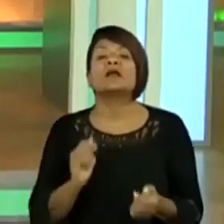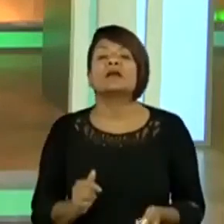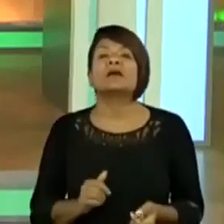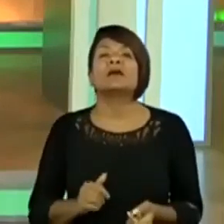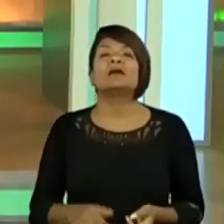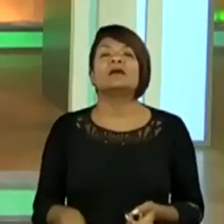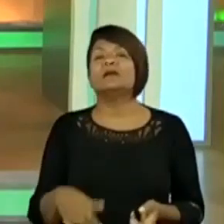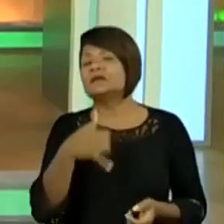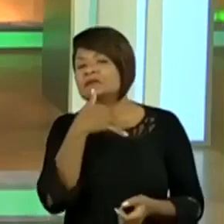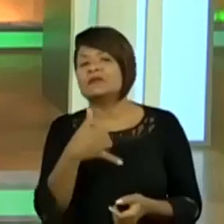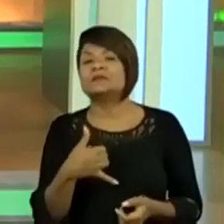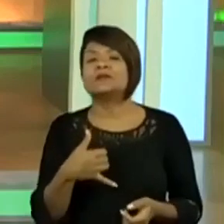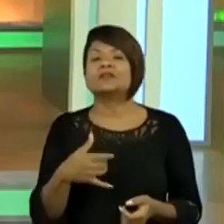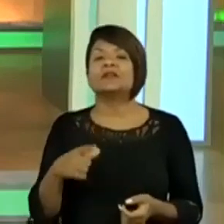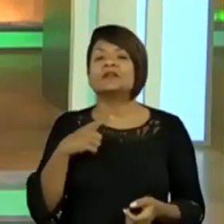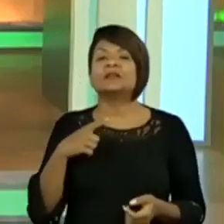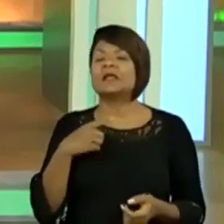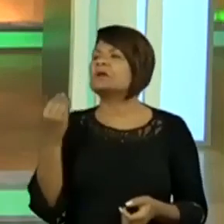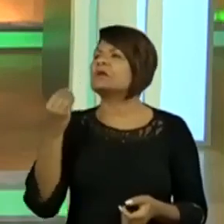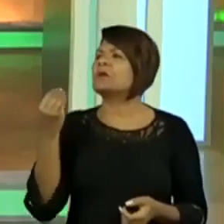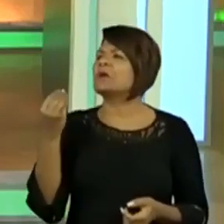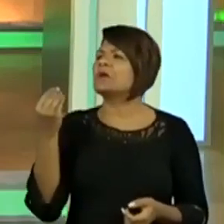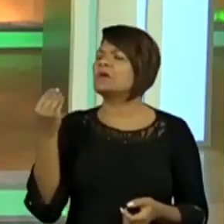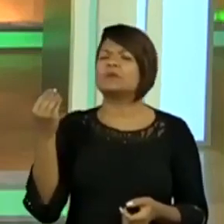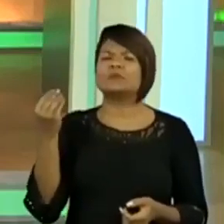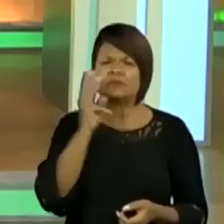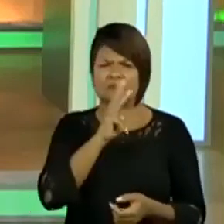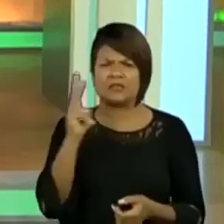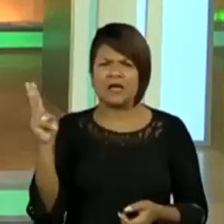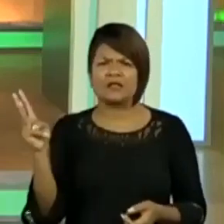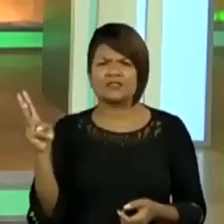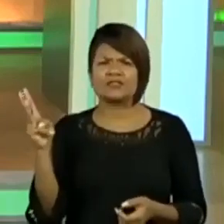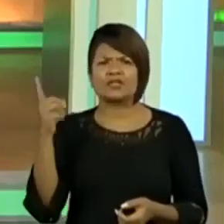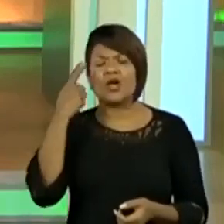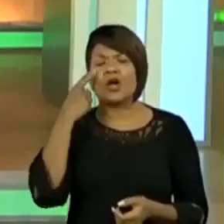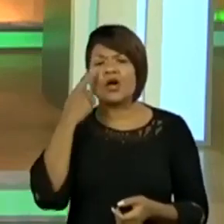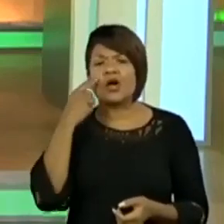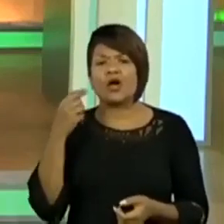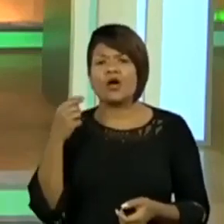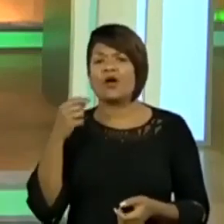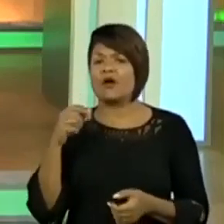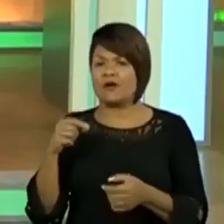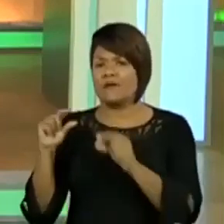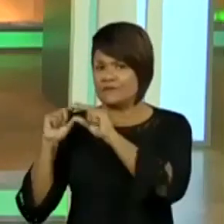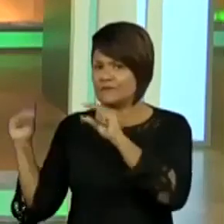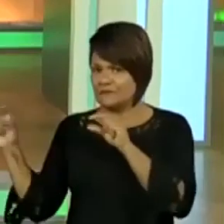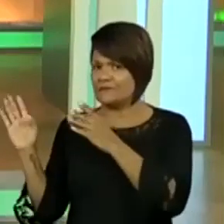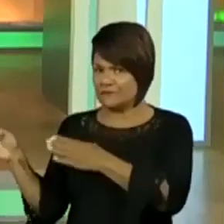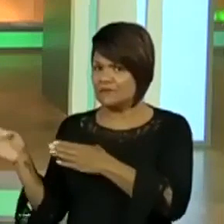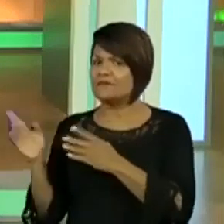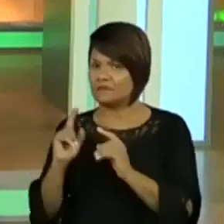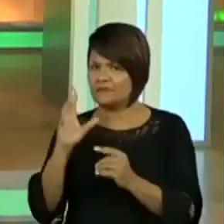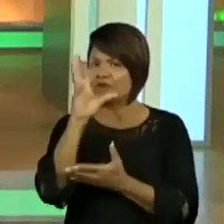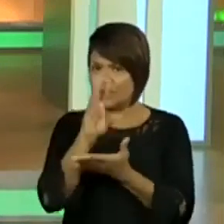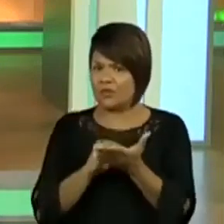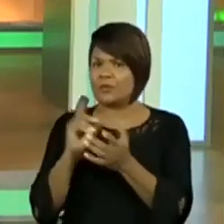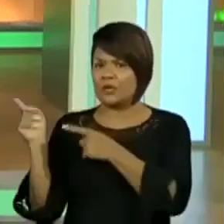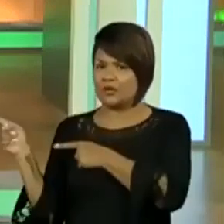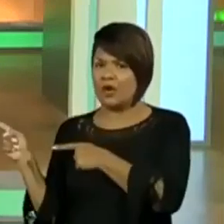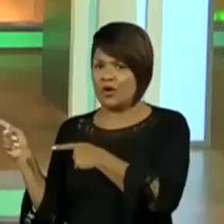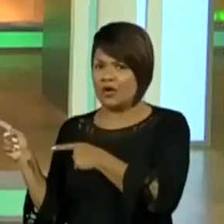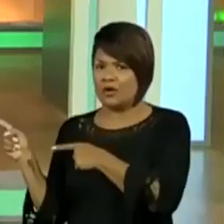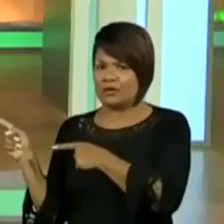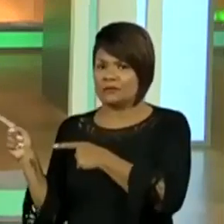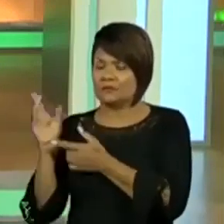coisa assim, tal, como chama o site. O site está aqui, vai aparecer aqui na tela, aí você já vai copiando enquanto o professor vai